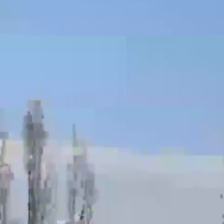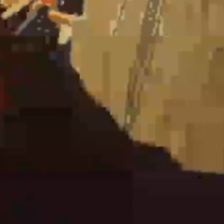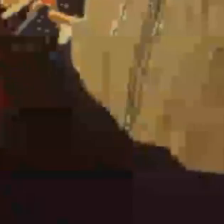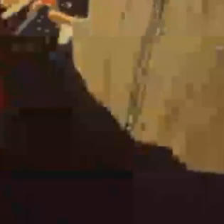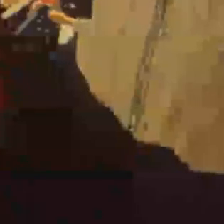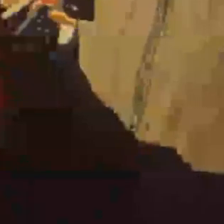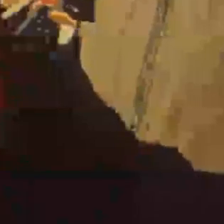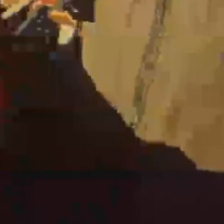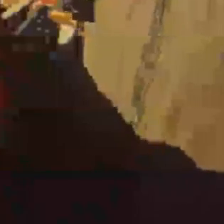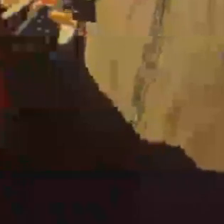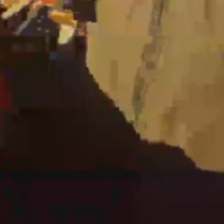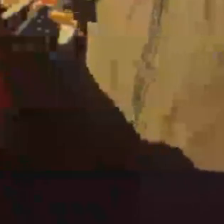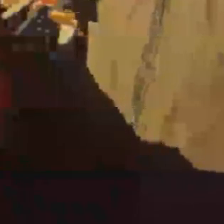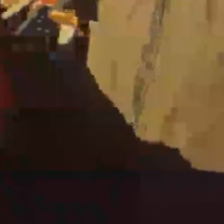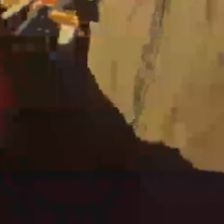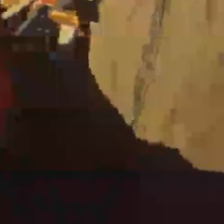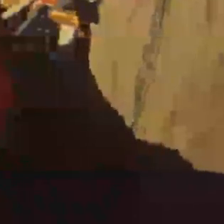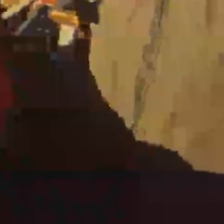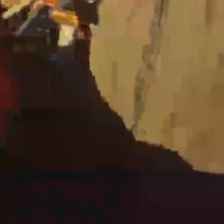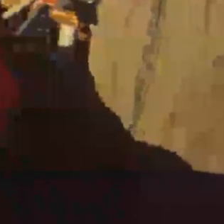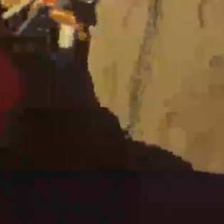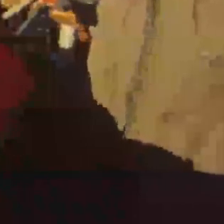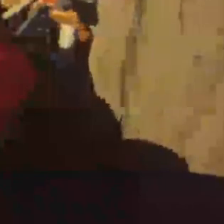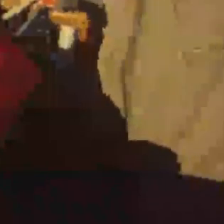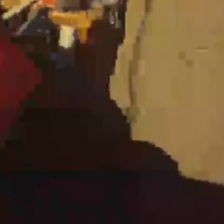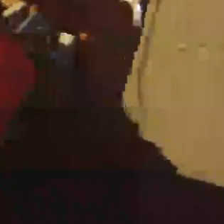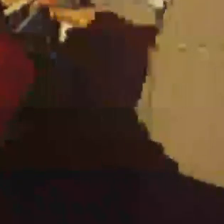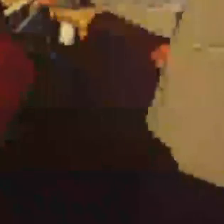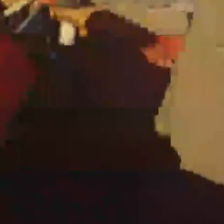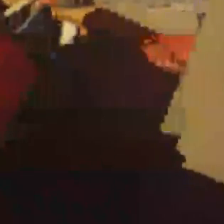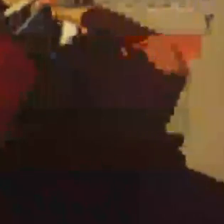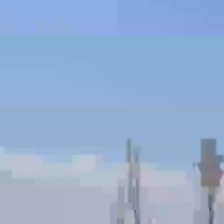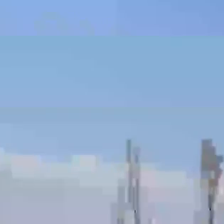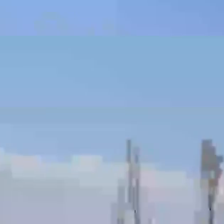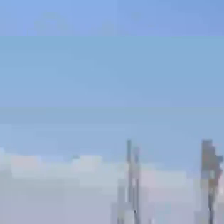céu. Zé e o instrutor estão na cesta do balão.